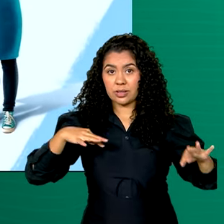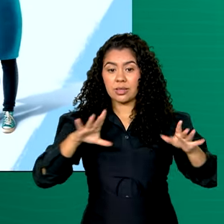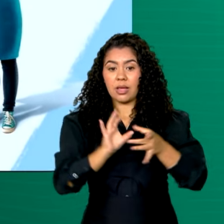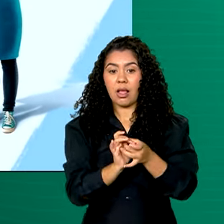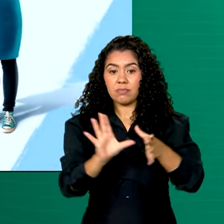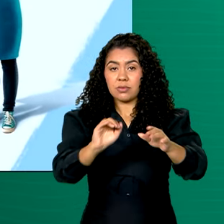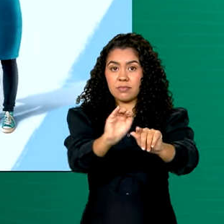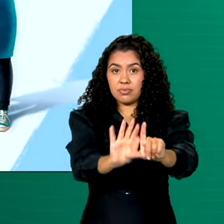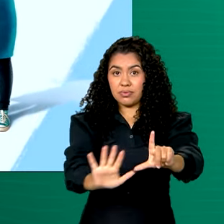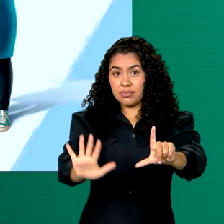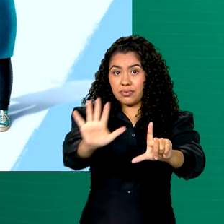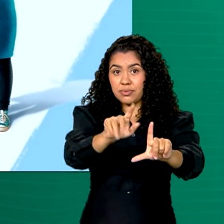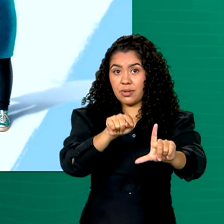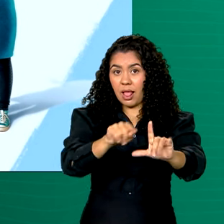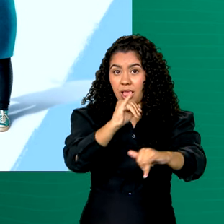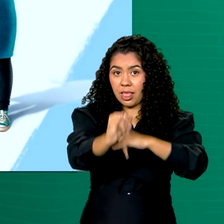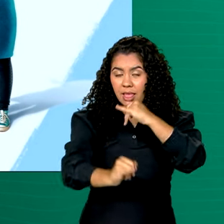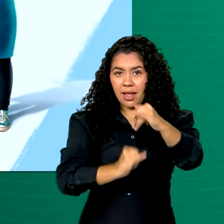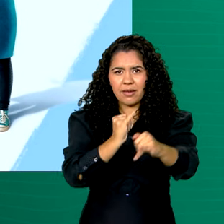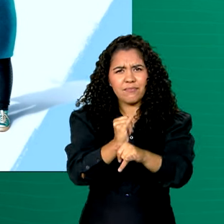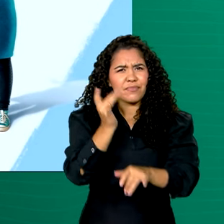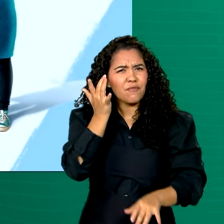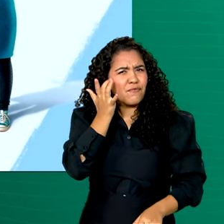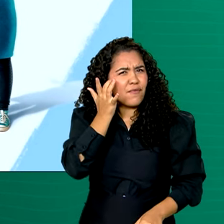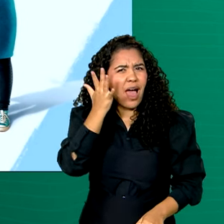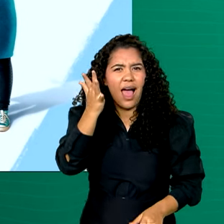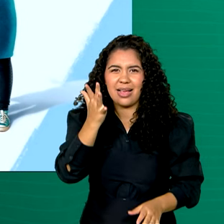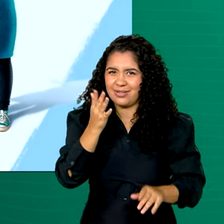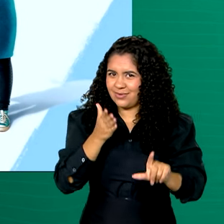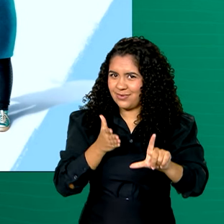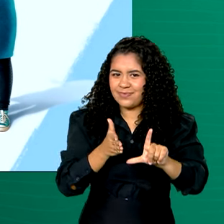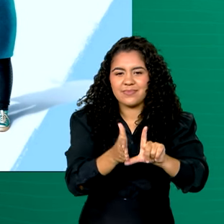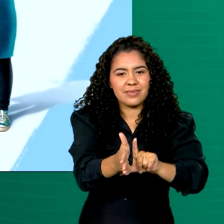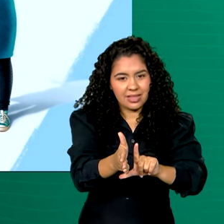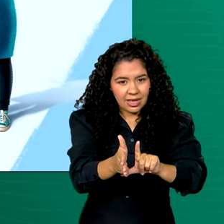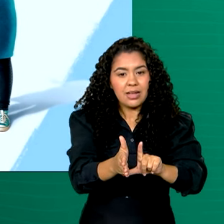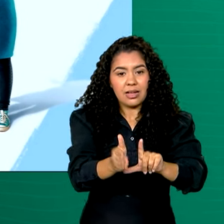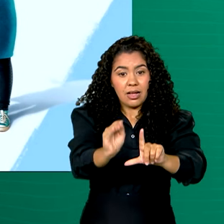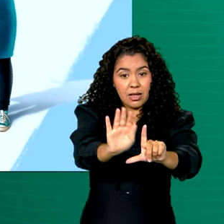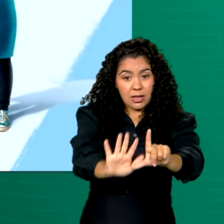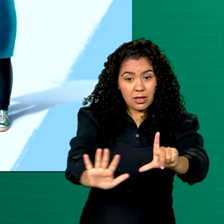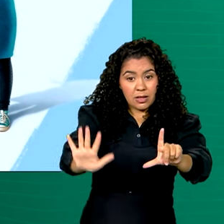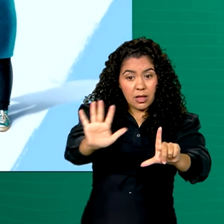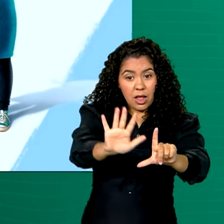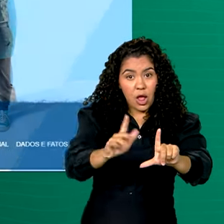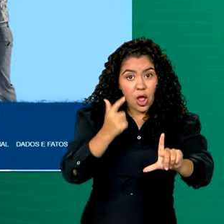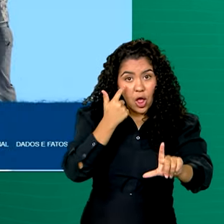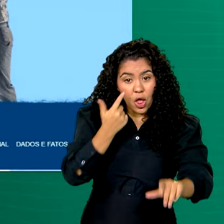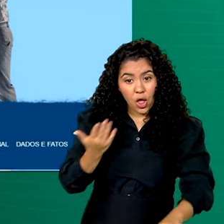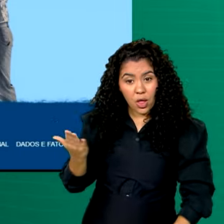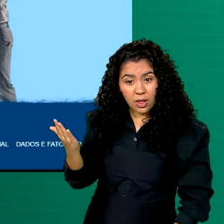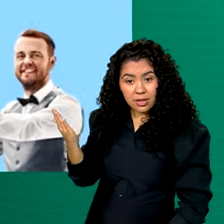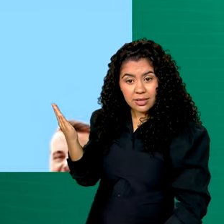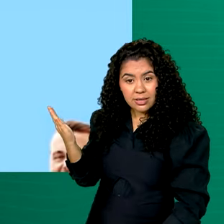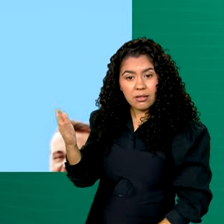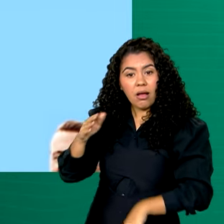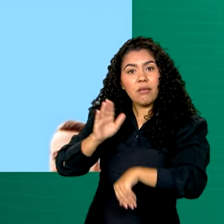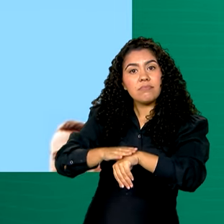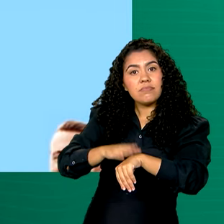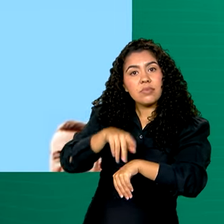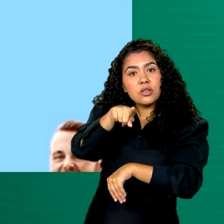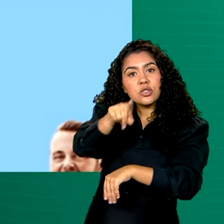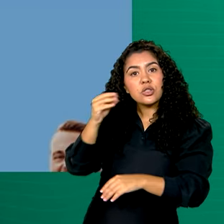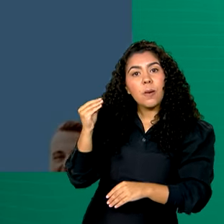na internet e é bem fácil de ser acessada. Na página eletrônica, o turista escolhe o